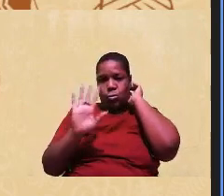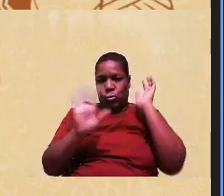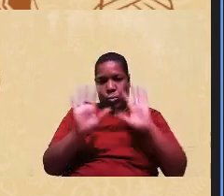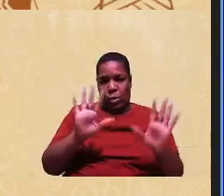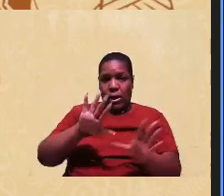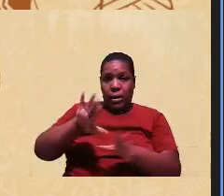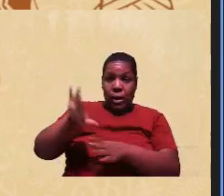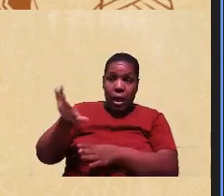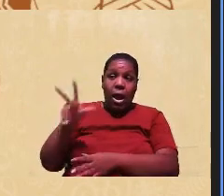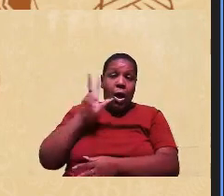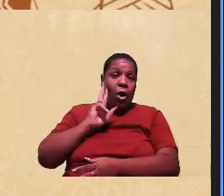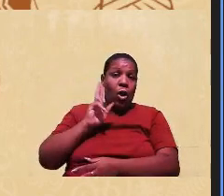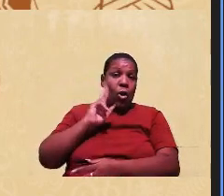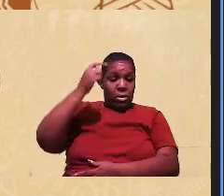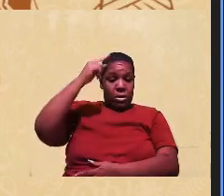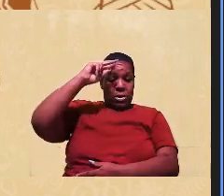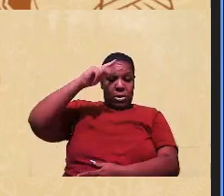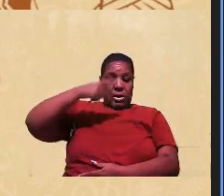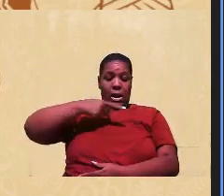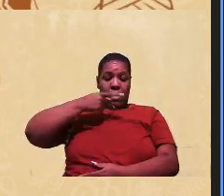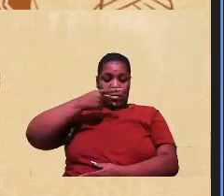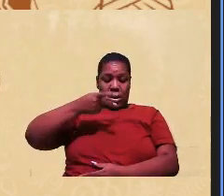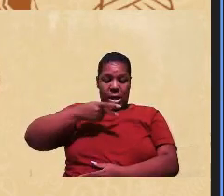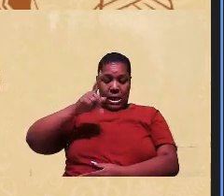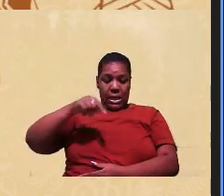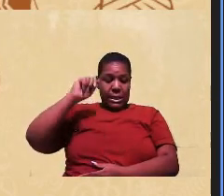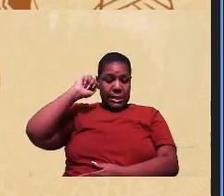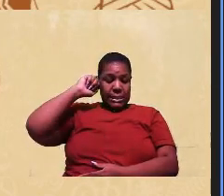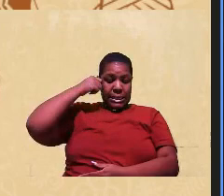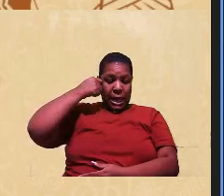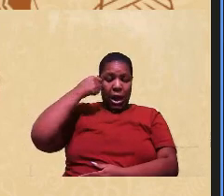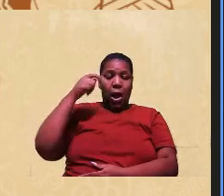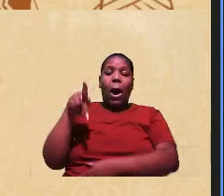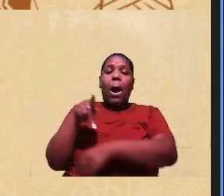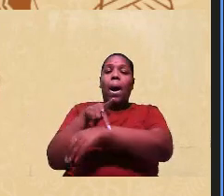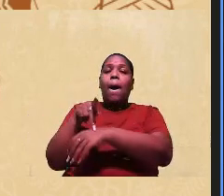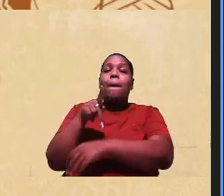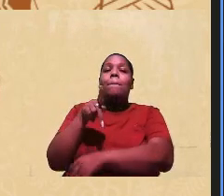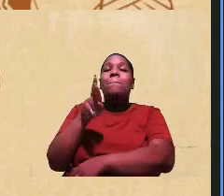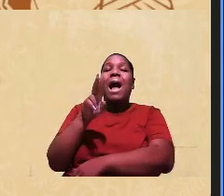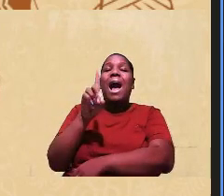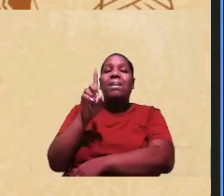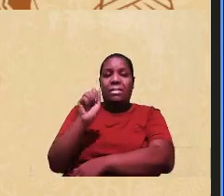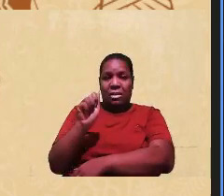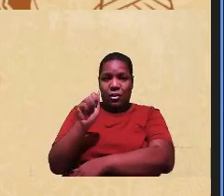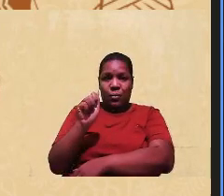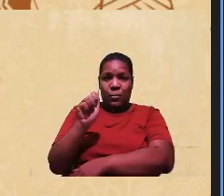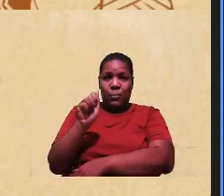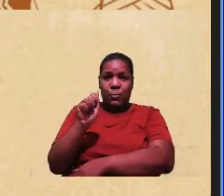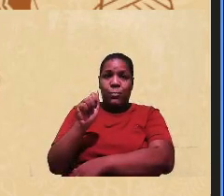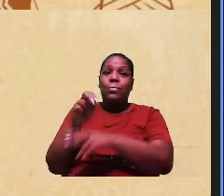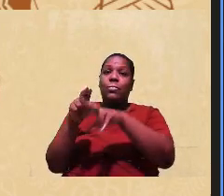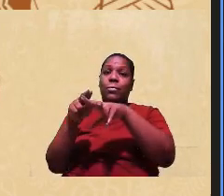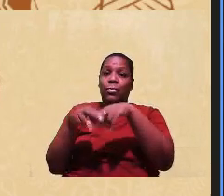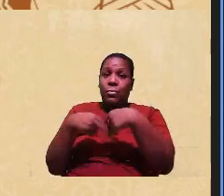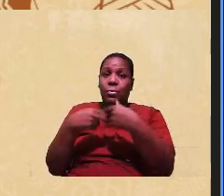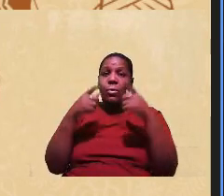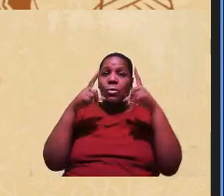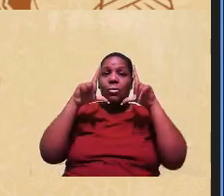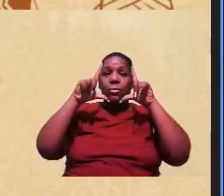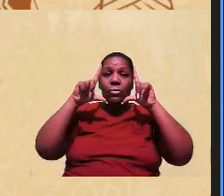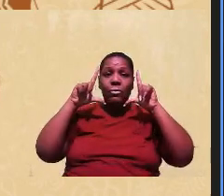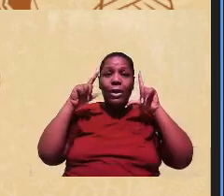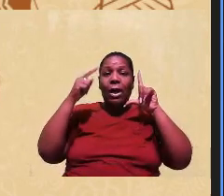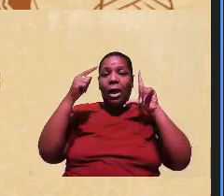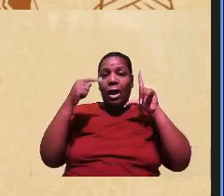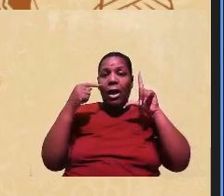Normalmente, eles se autodeclaram como sendo negros da cor parda. Em função dos traços visivelmente brancos, é